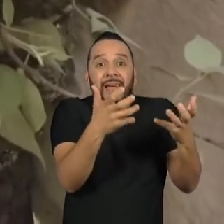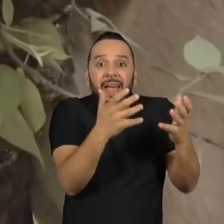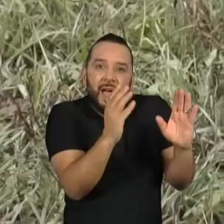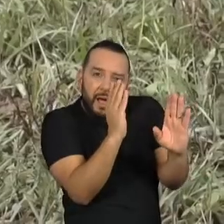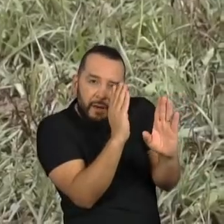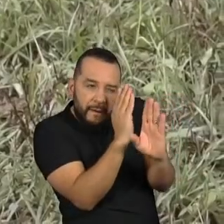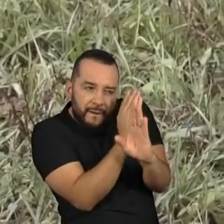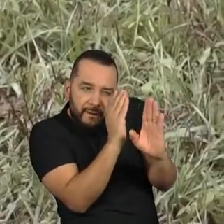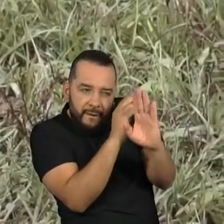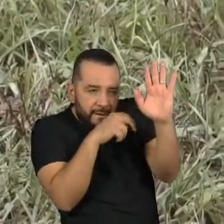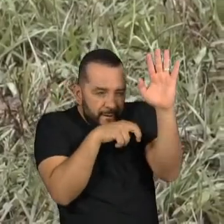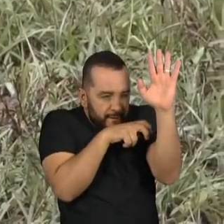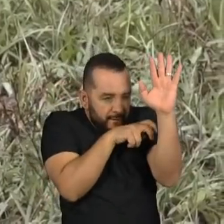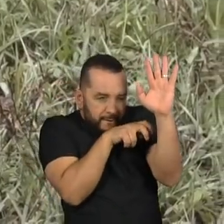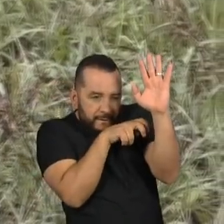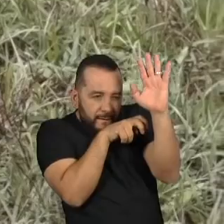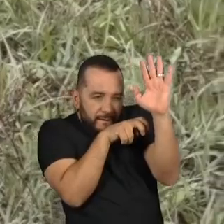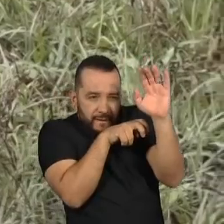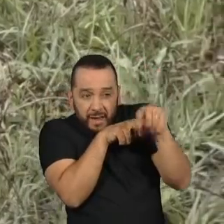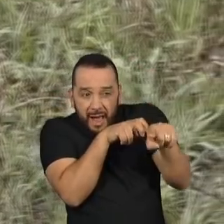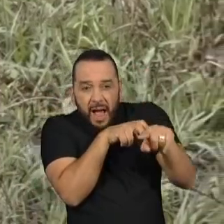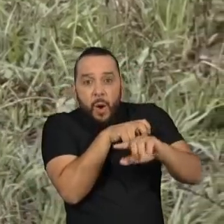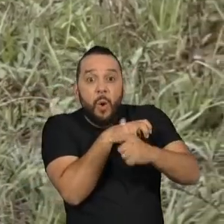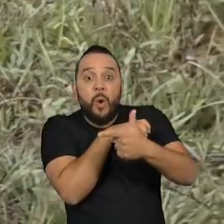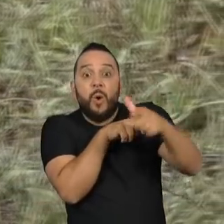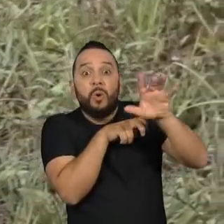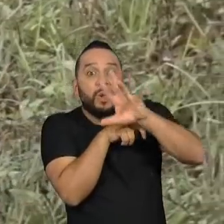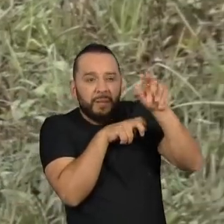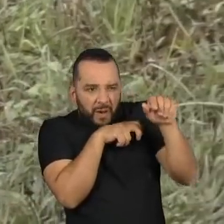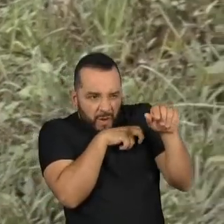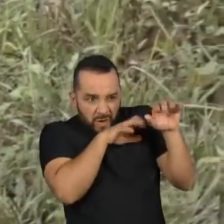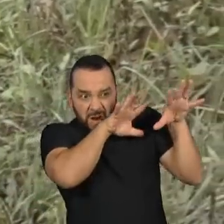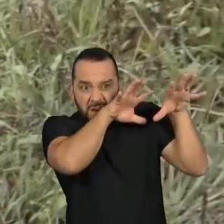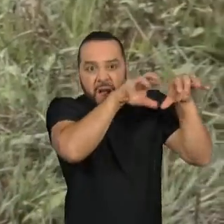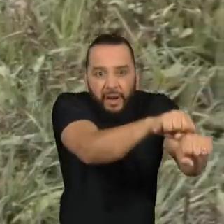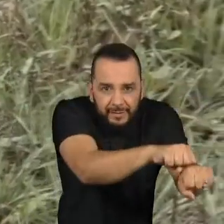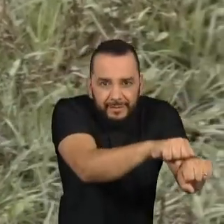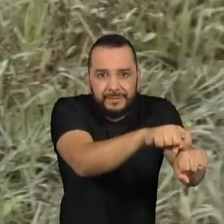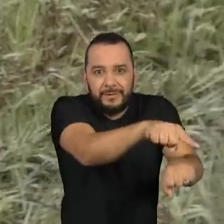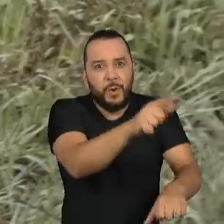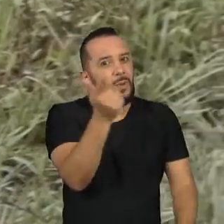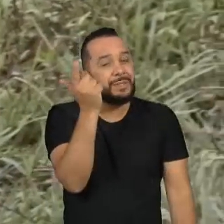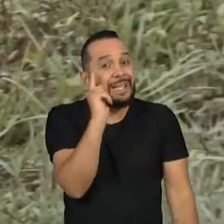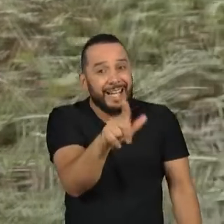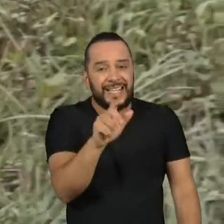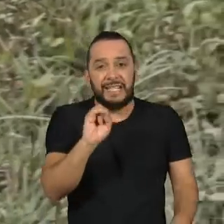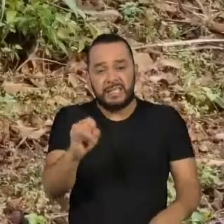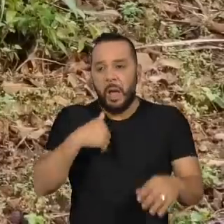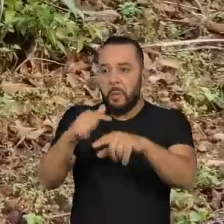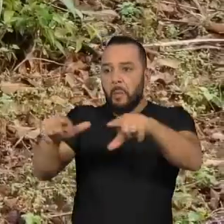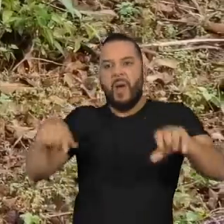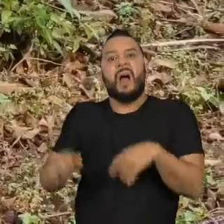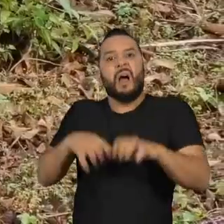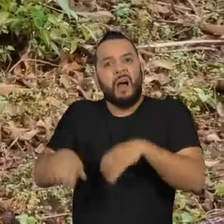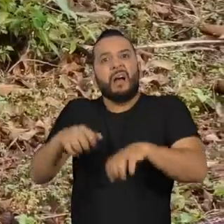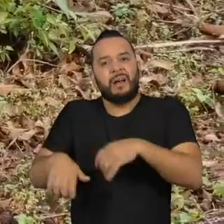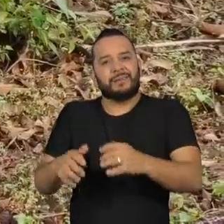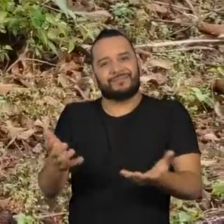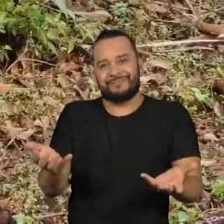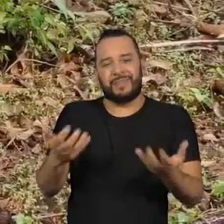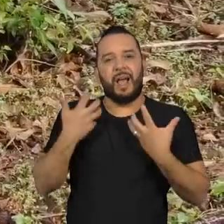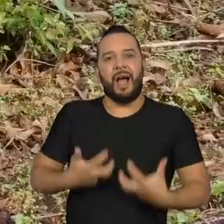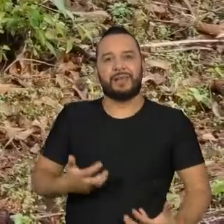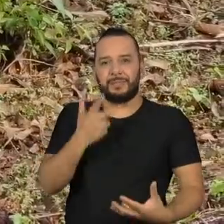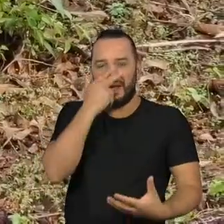amparada por essa cobertura vegetal. Ela também precisa desses ambientes para reproduzir, porque as